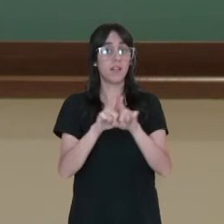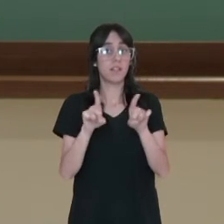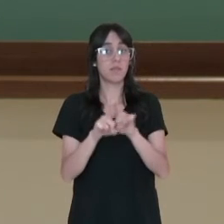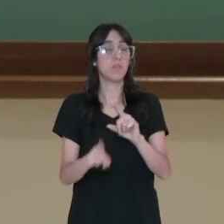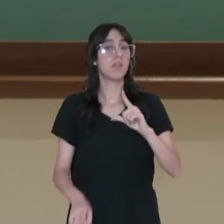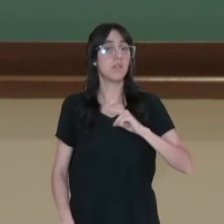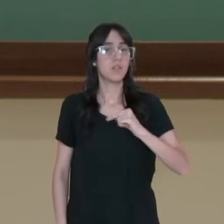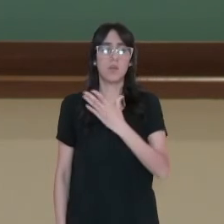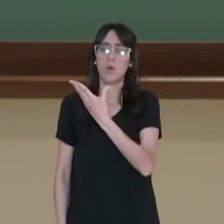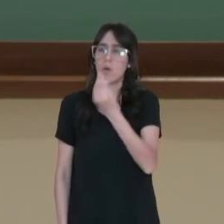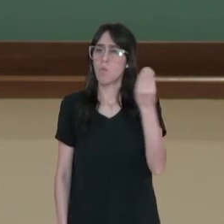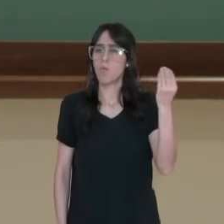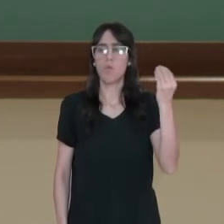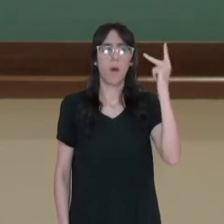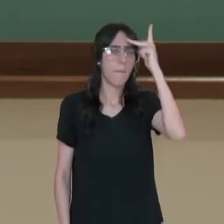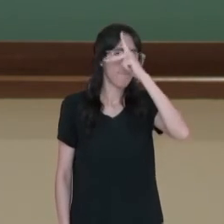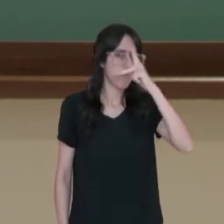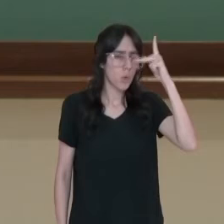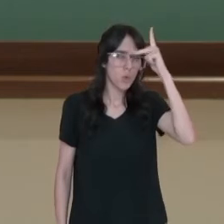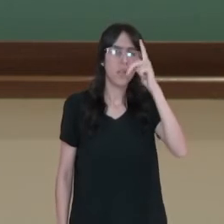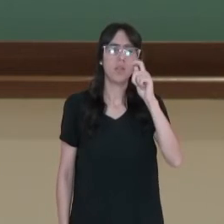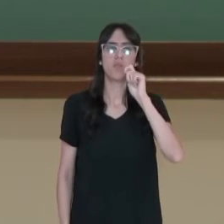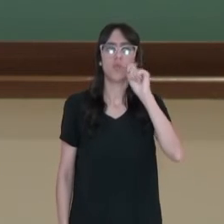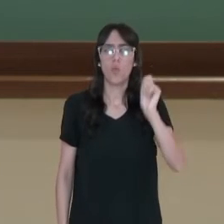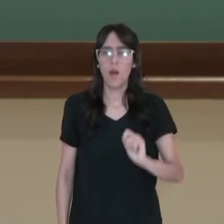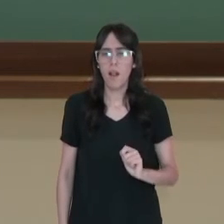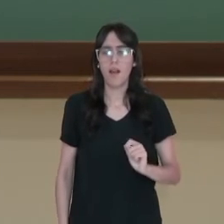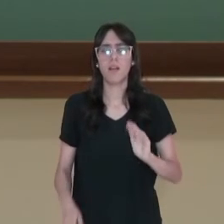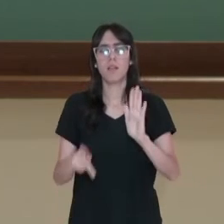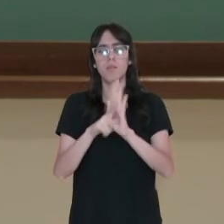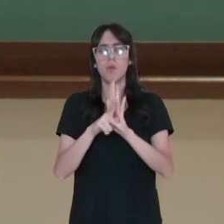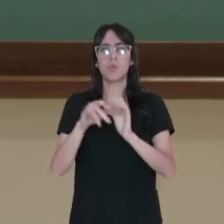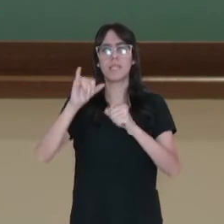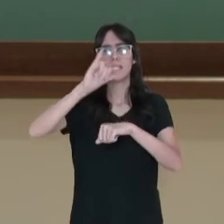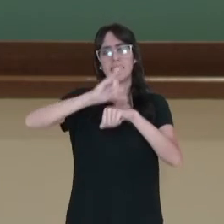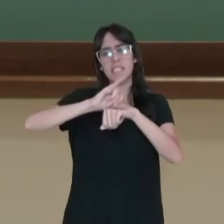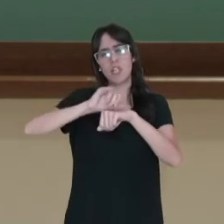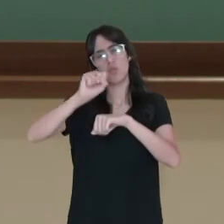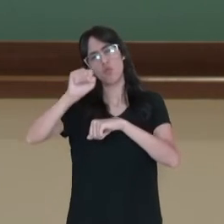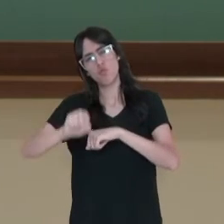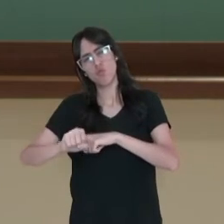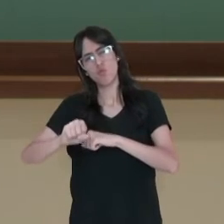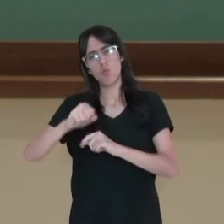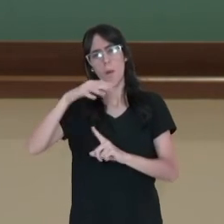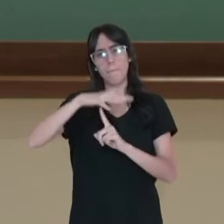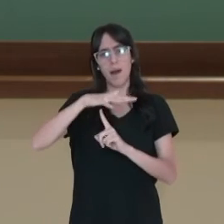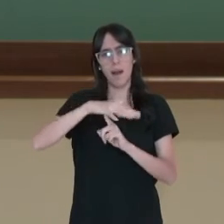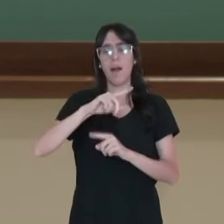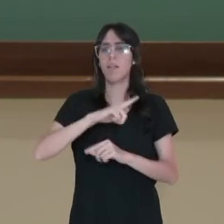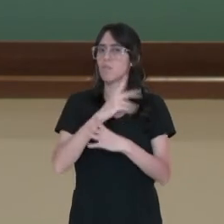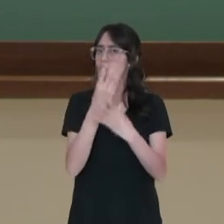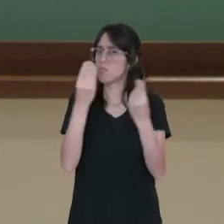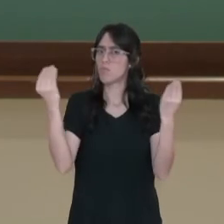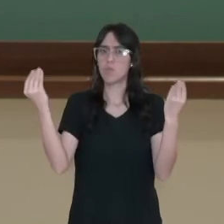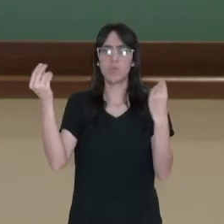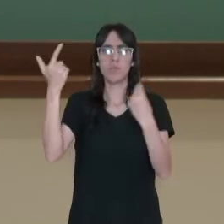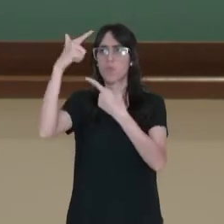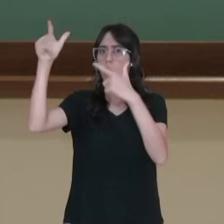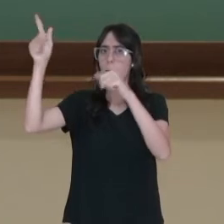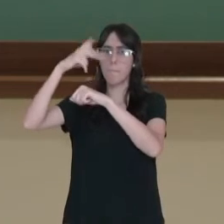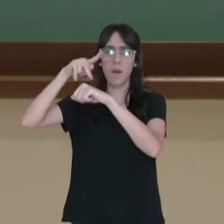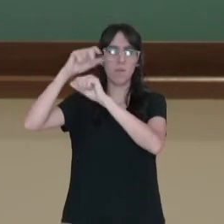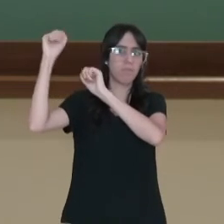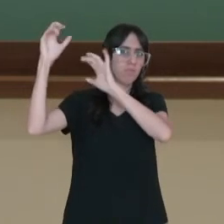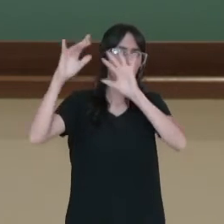eslavos, poloneses, ucranianos, na região centro-sul do Paraná. Você tem esses vários imigrantes. A colônia